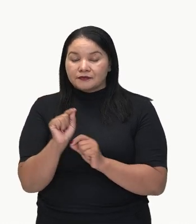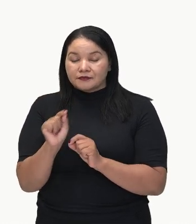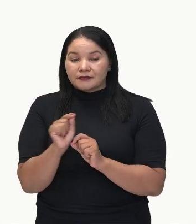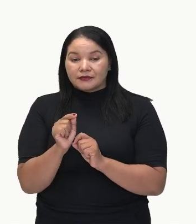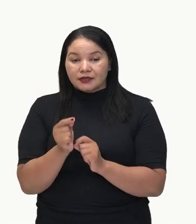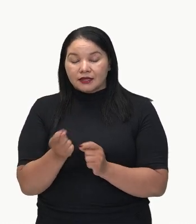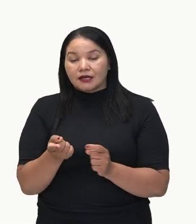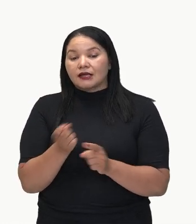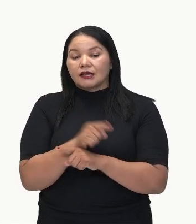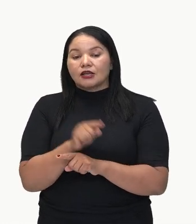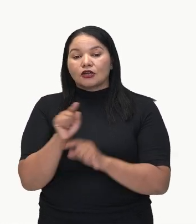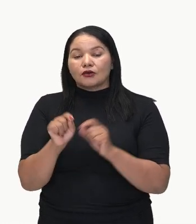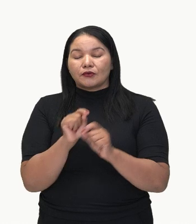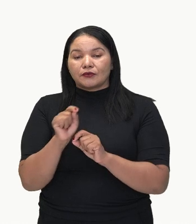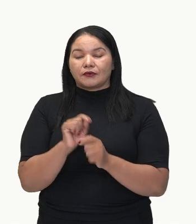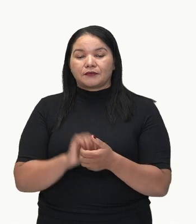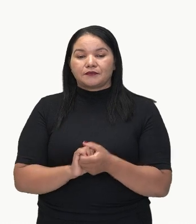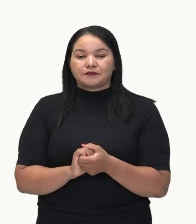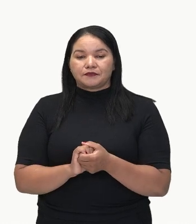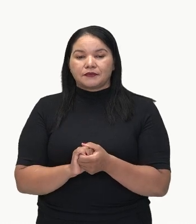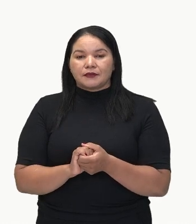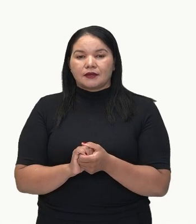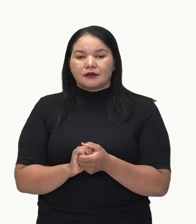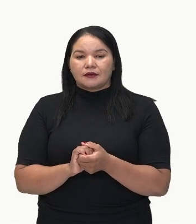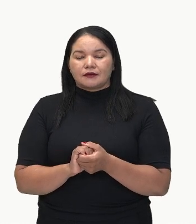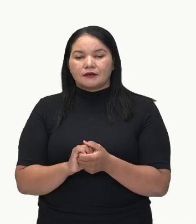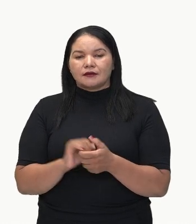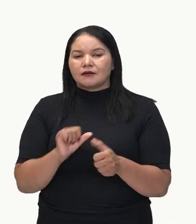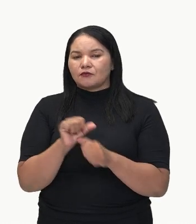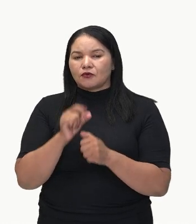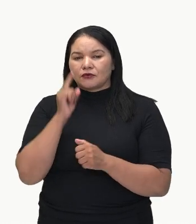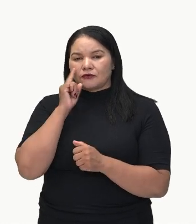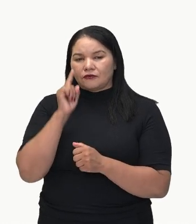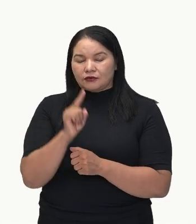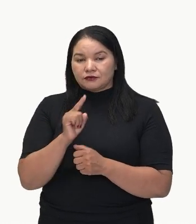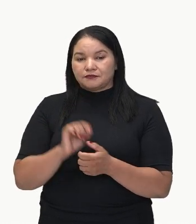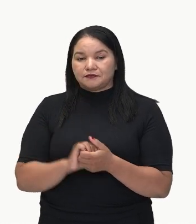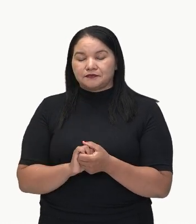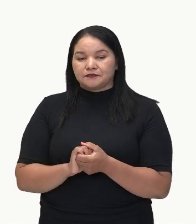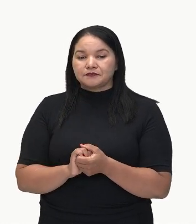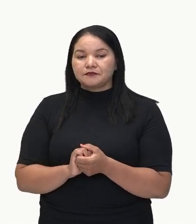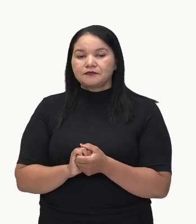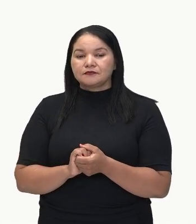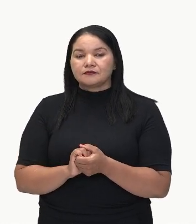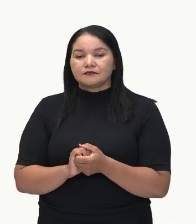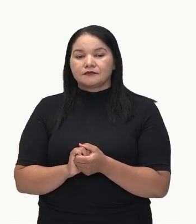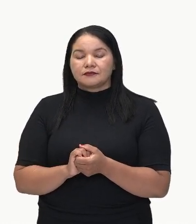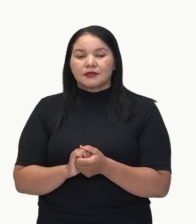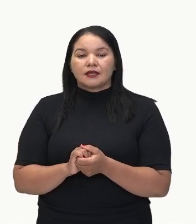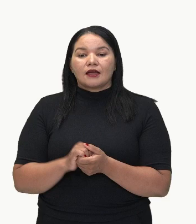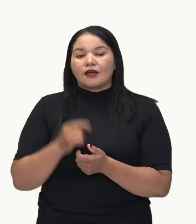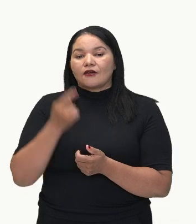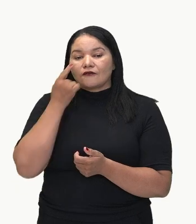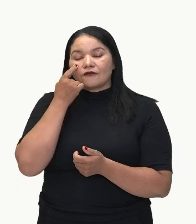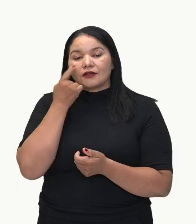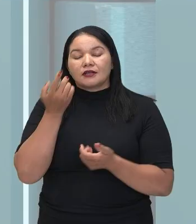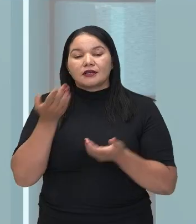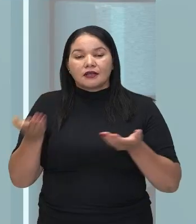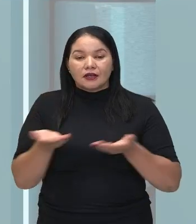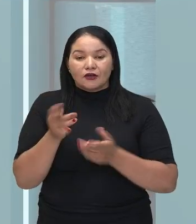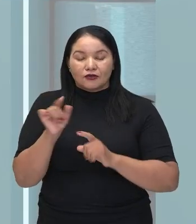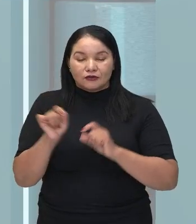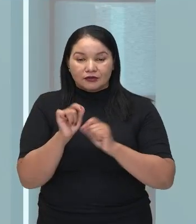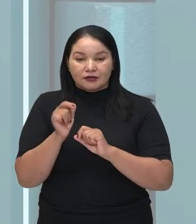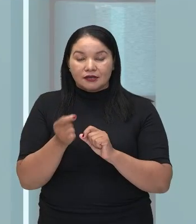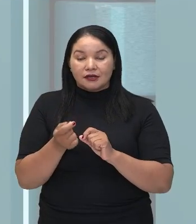sobre alternativas, olha só, que alternam. Vamos lá. Olha só. Note aí como há uma alternância. Olha aqui pra mim.